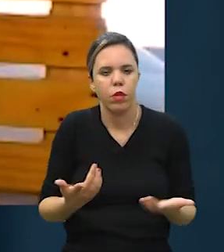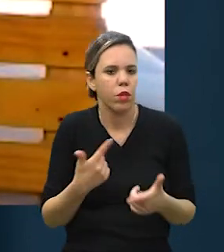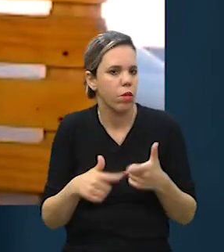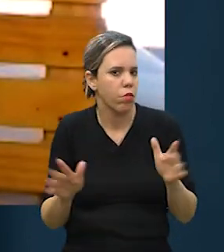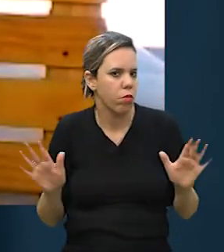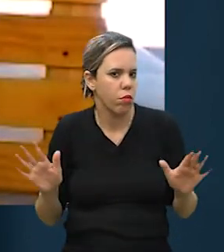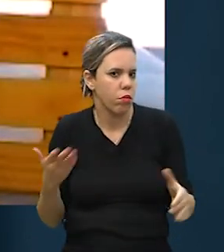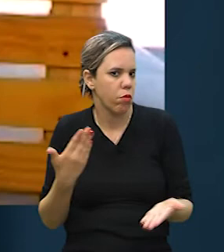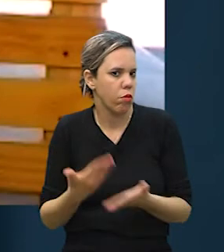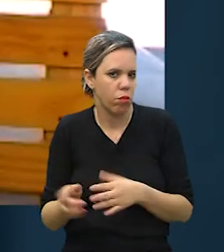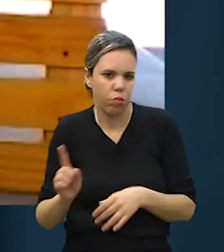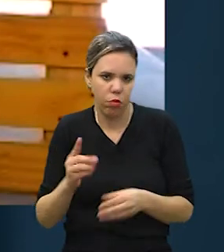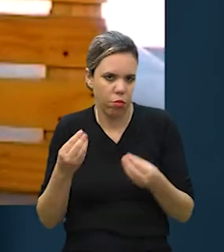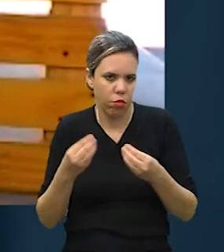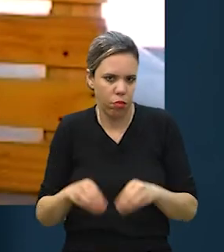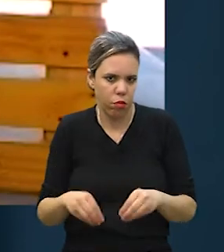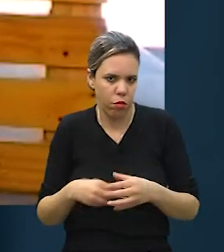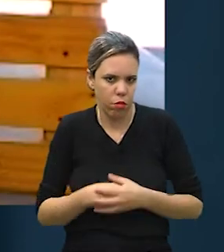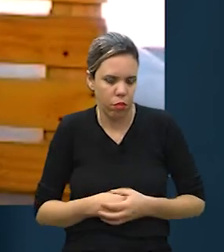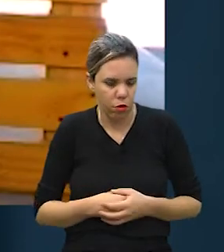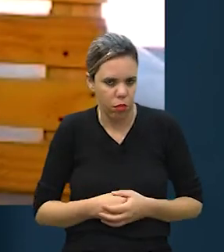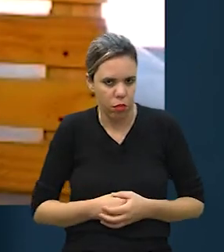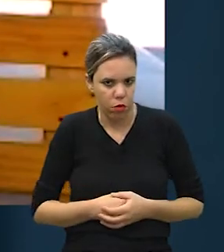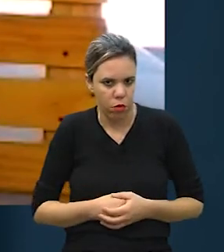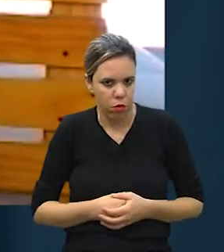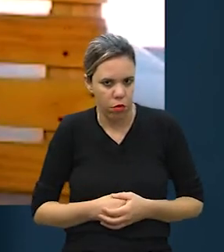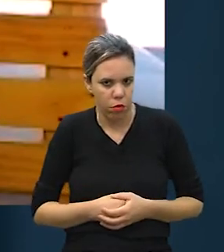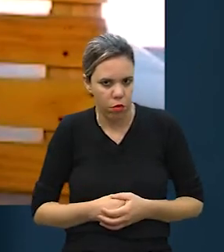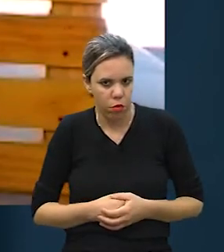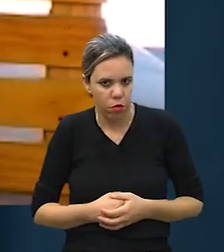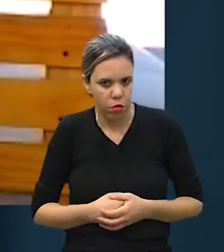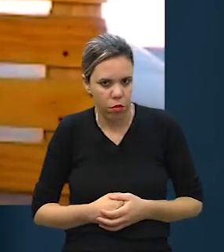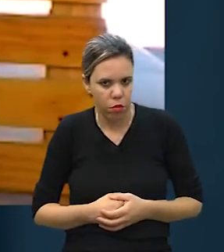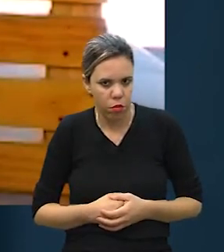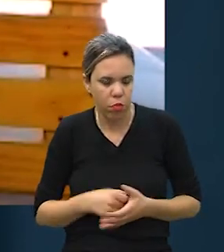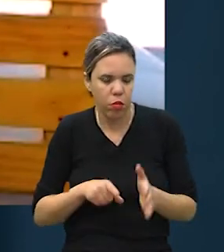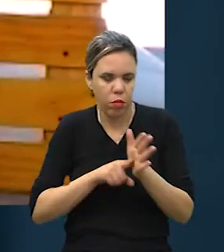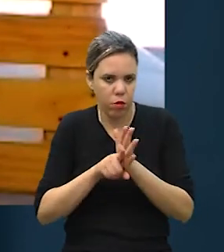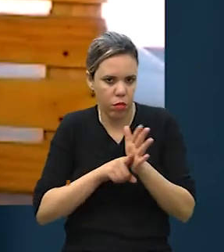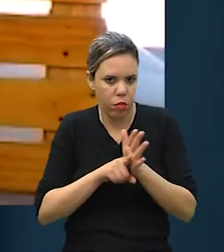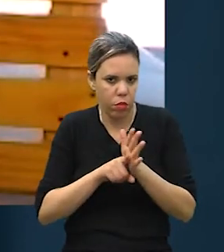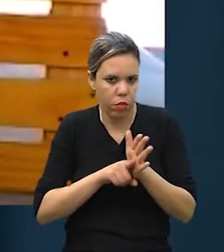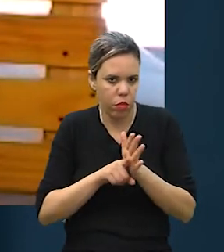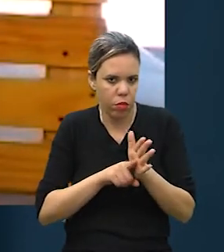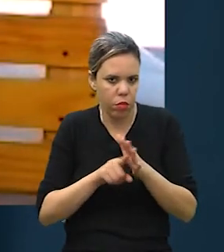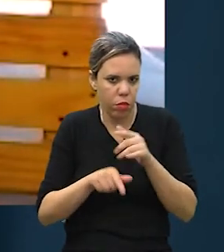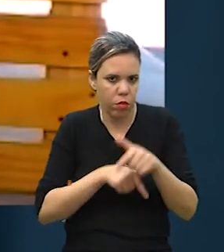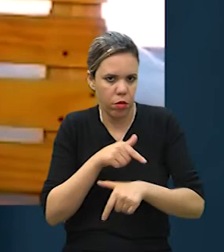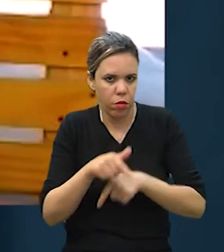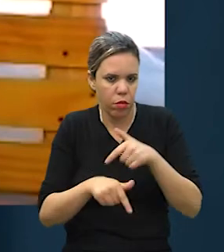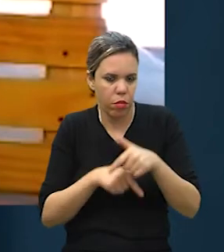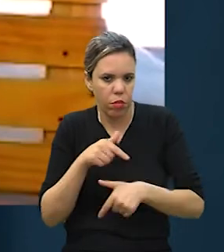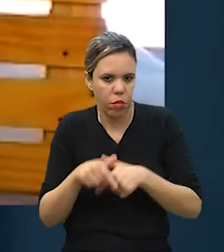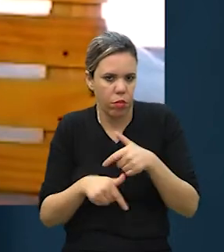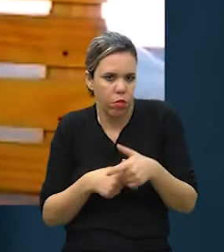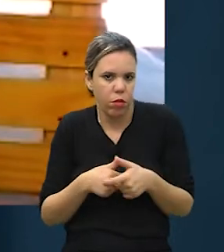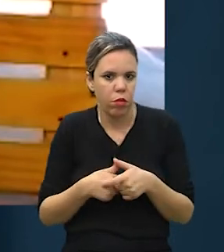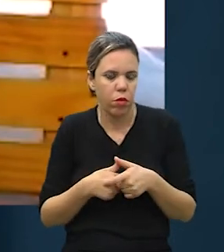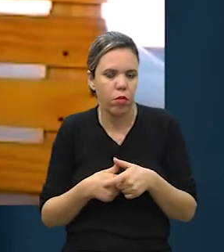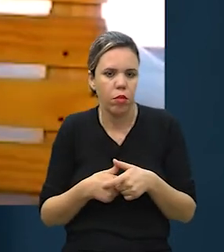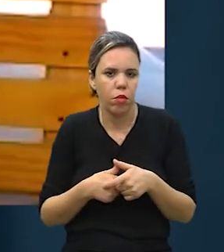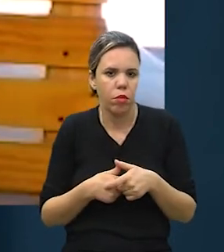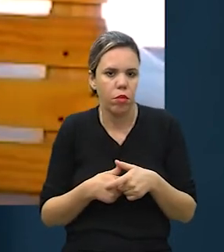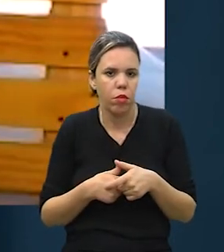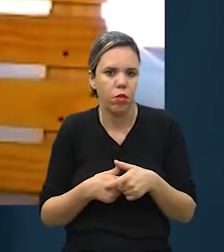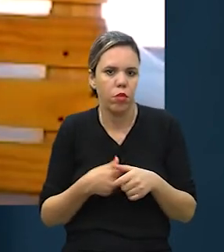cliente não ter nenhuma perda. e a gente até tem estudado a questão de trabalhar com Uber